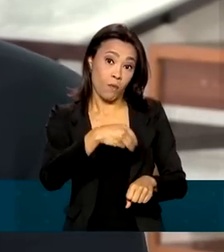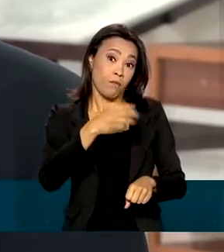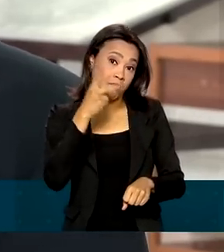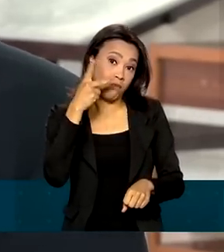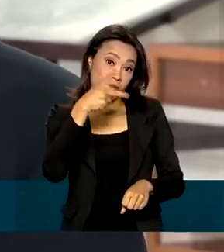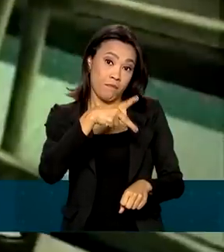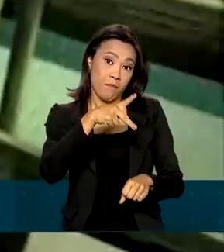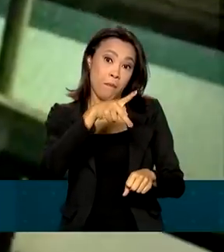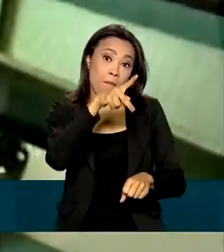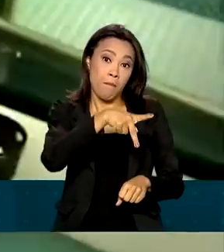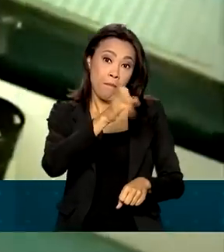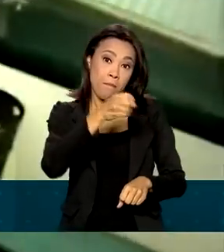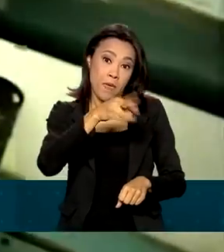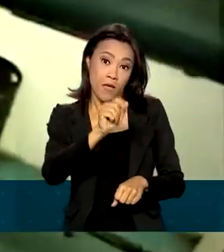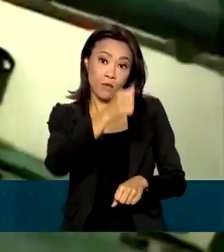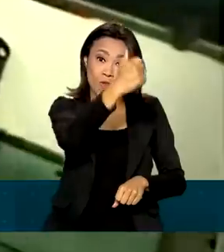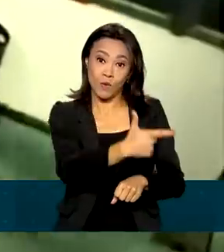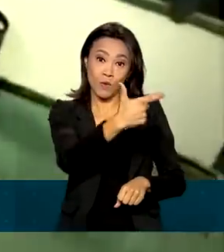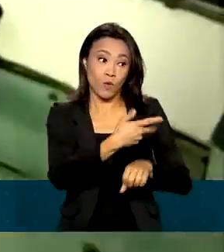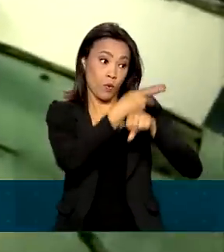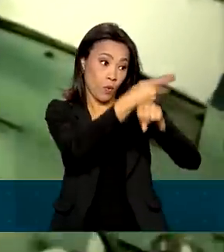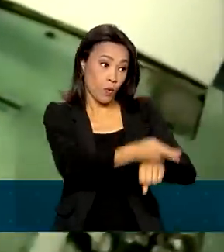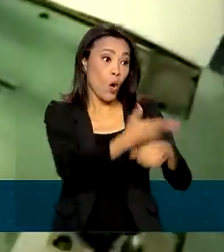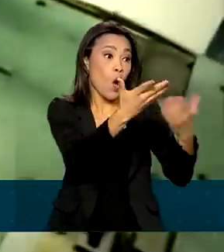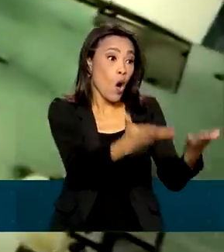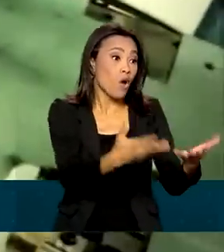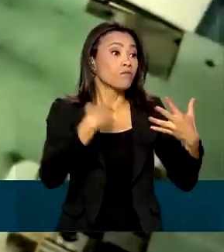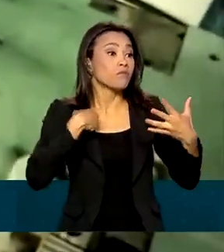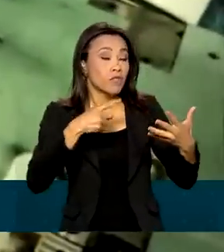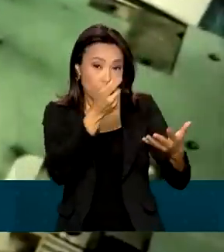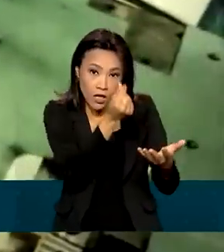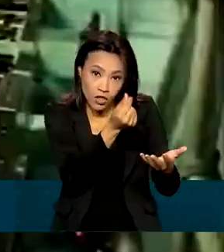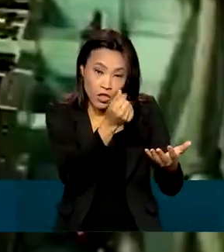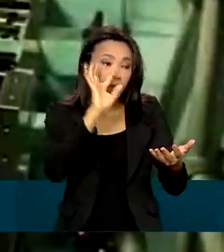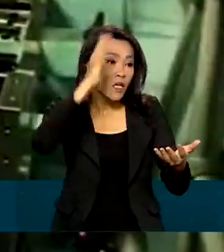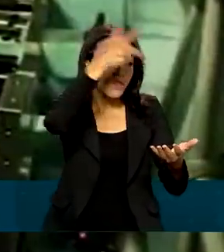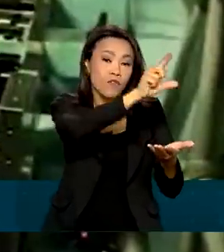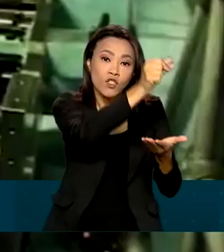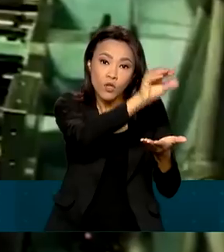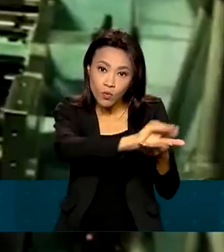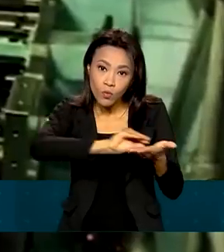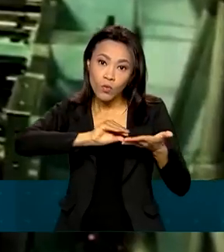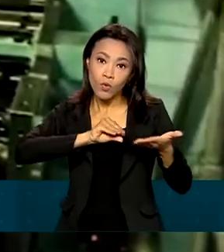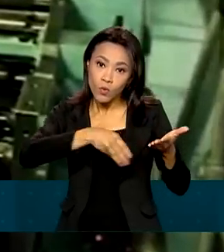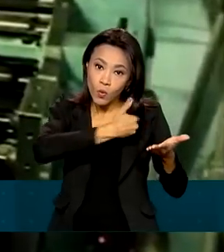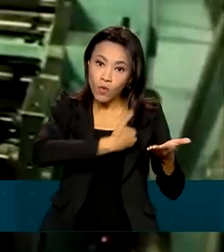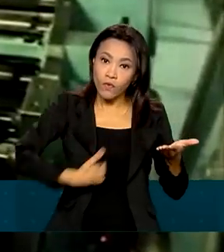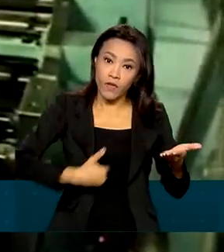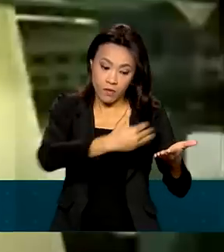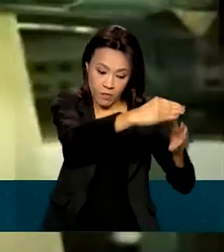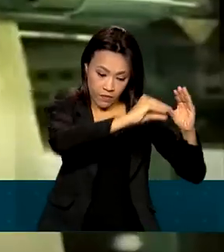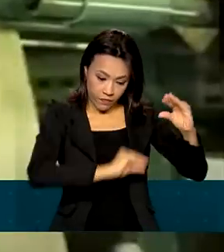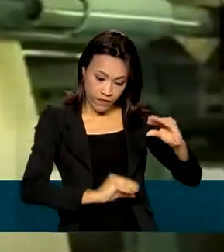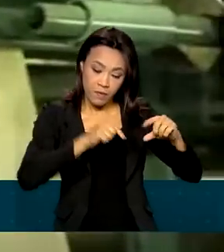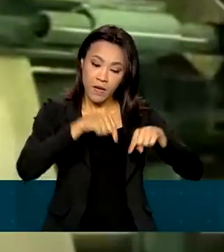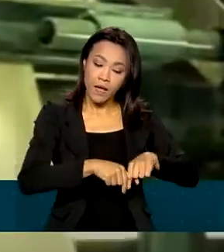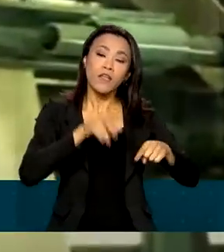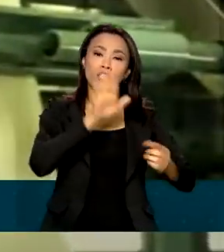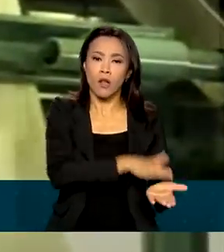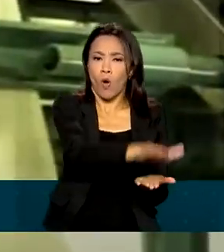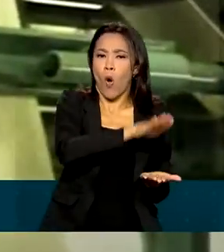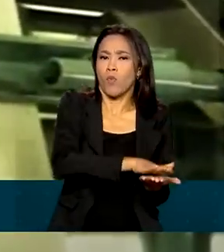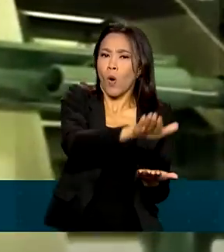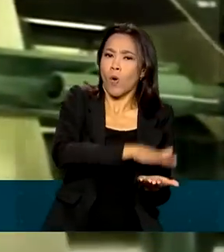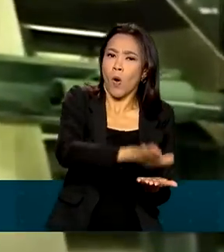e ele define uma parte de recursos públicos para vir para a imprensa nacional, que já era uma gráfica,